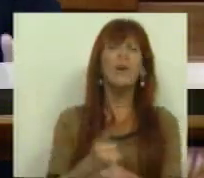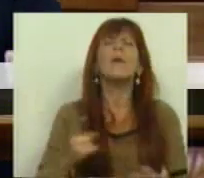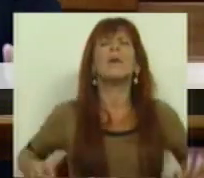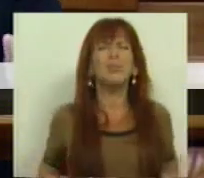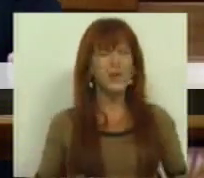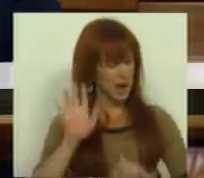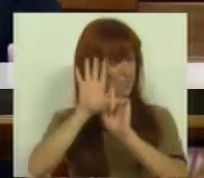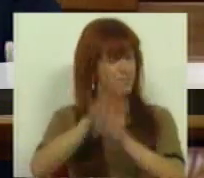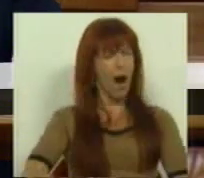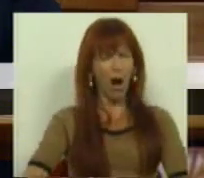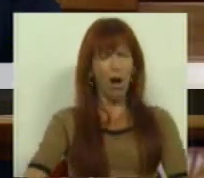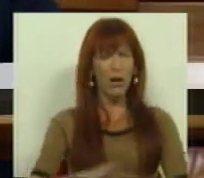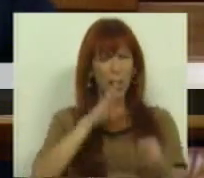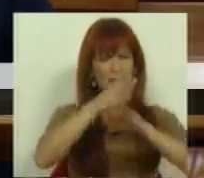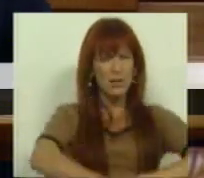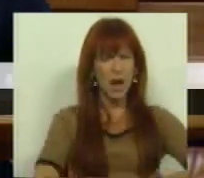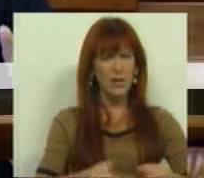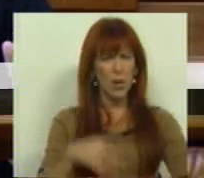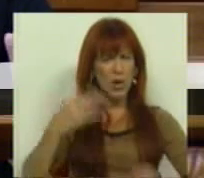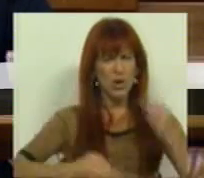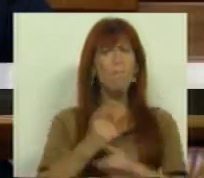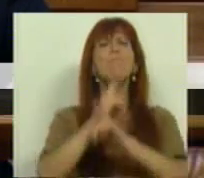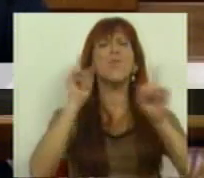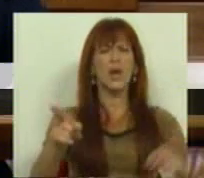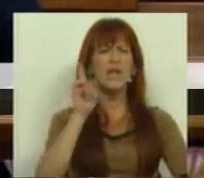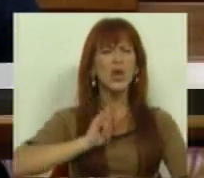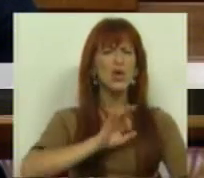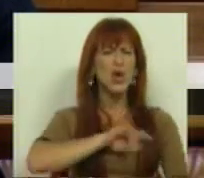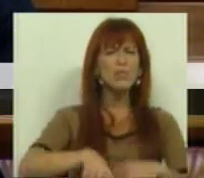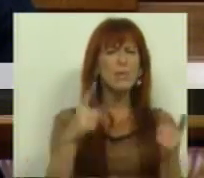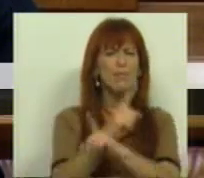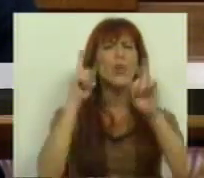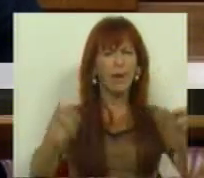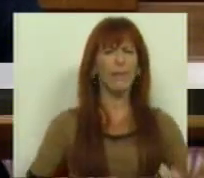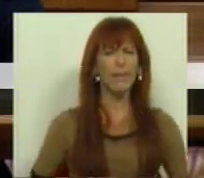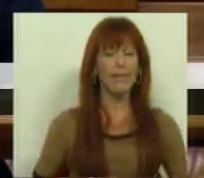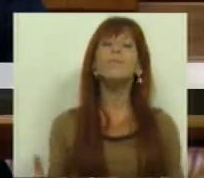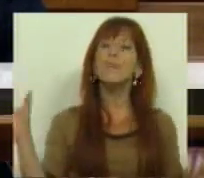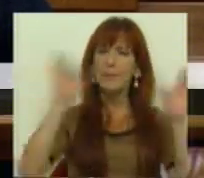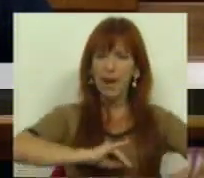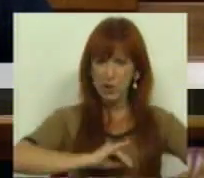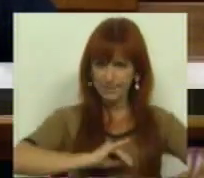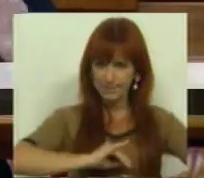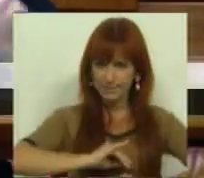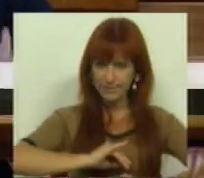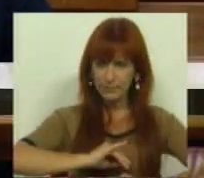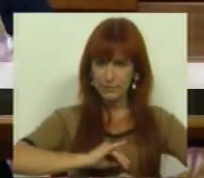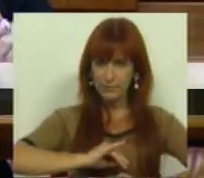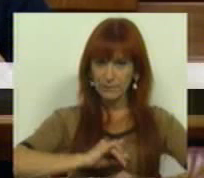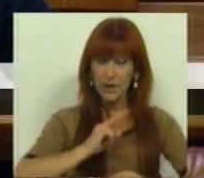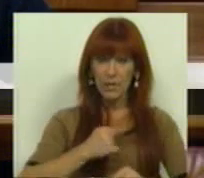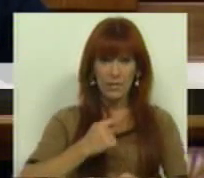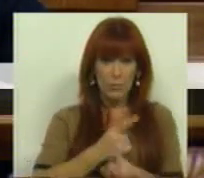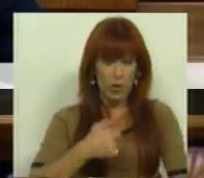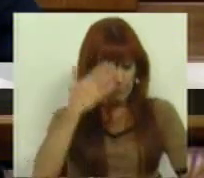esta discriminação no acesso à justiça? Por que, senhoras e senhores deputados? E mais, porque